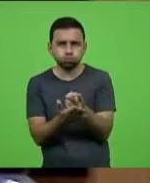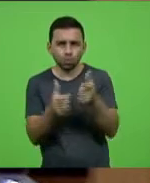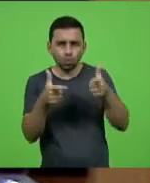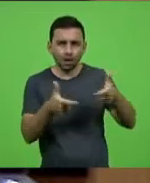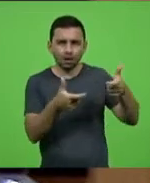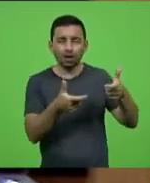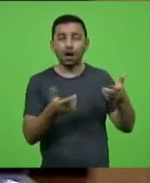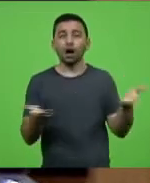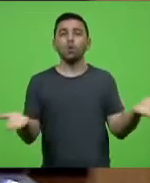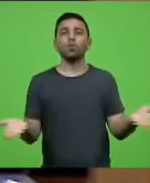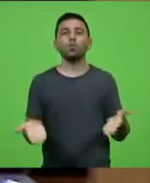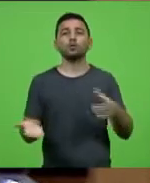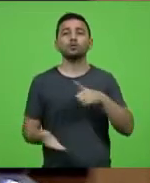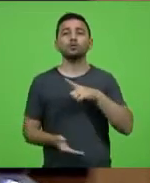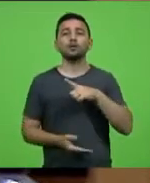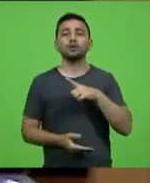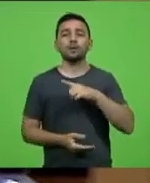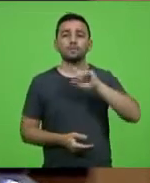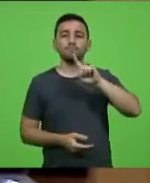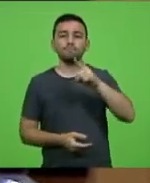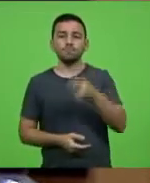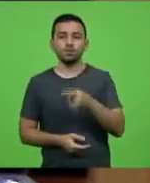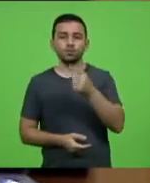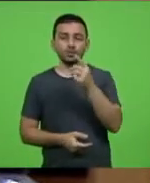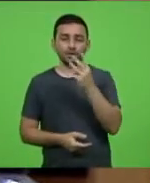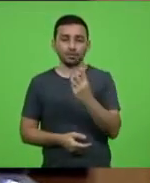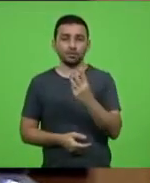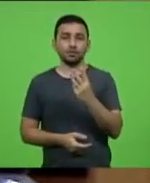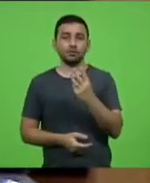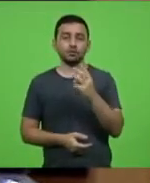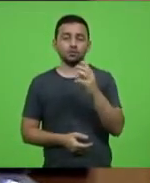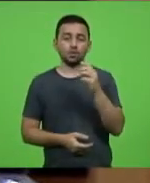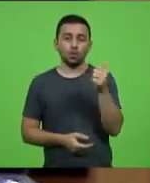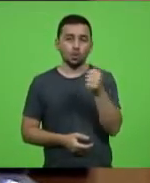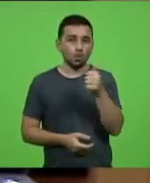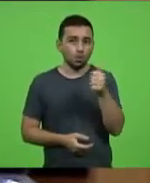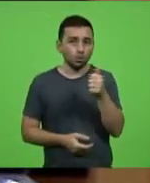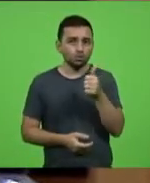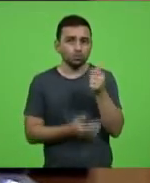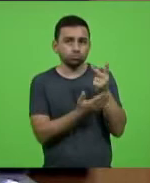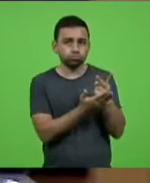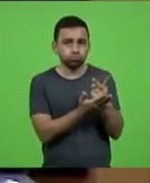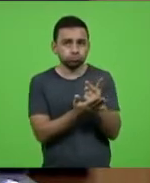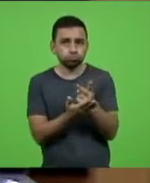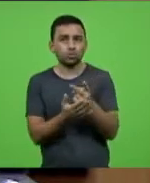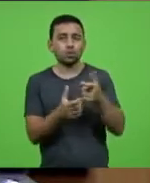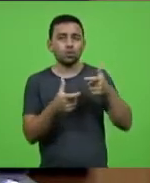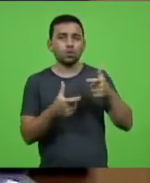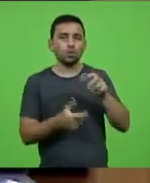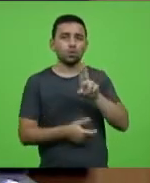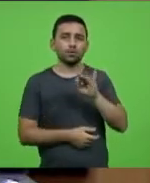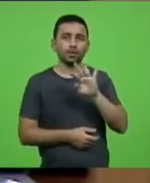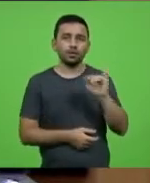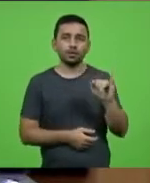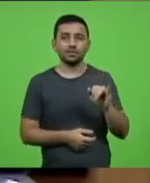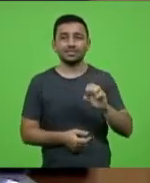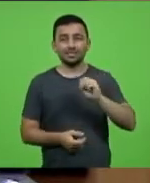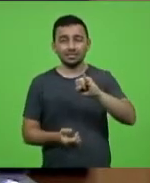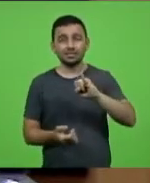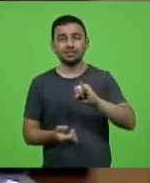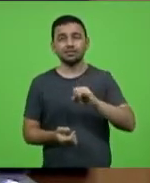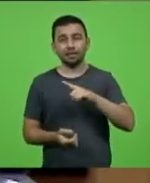Hoje, nós temos 1.311 leitos de UTI. Se tivéssemos mais 400,